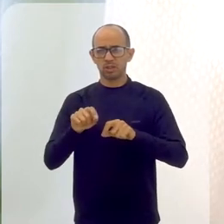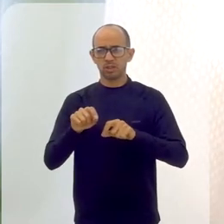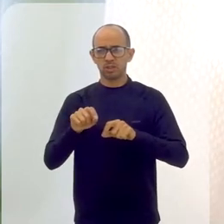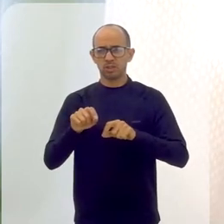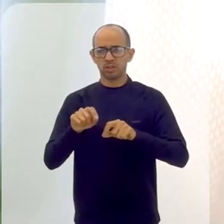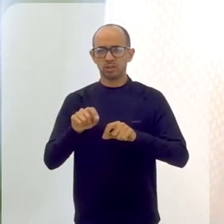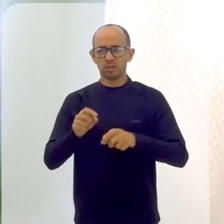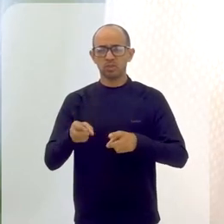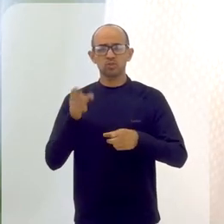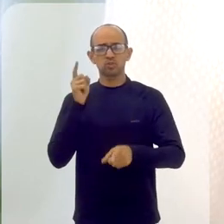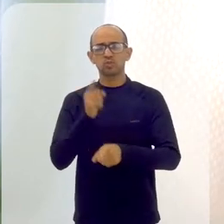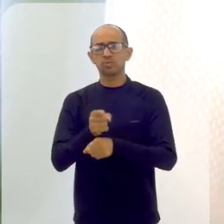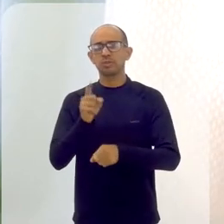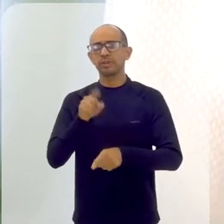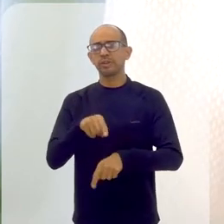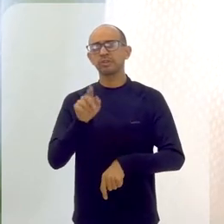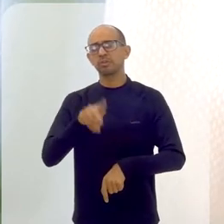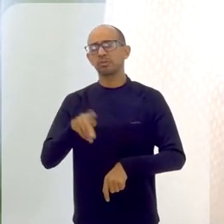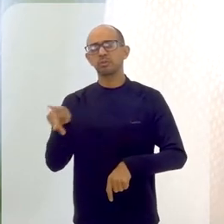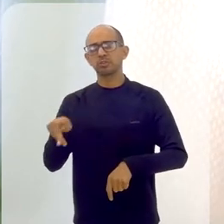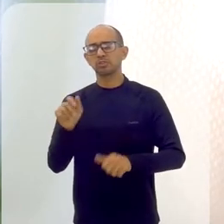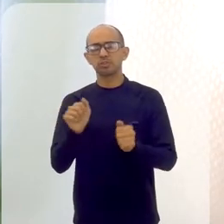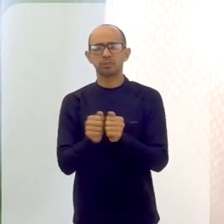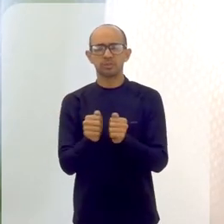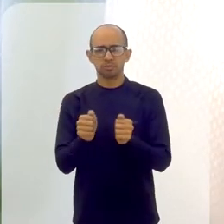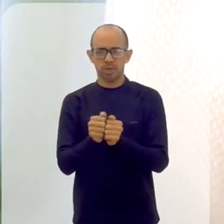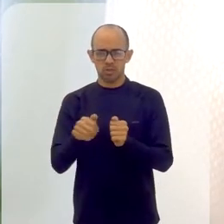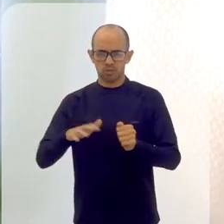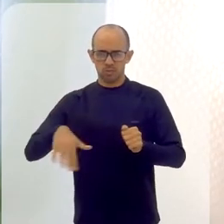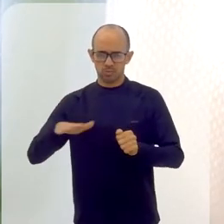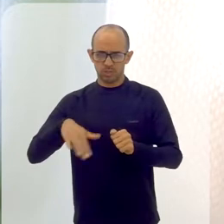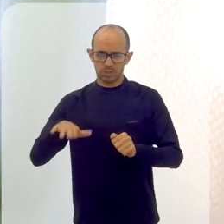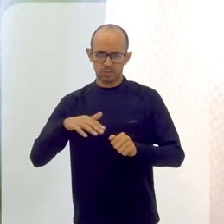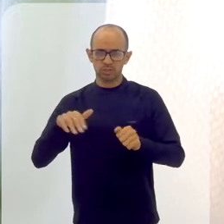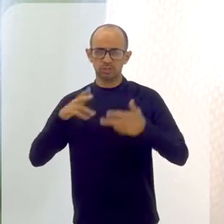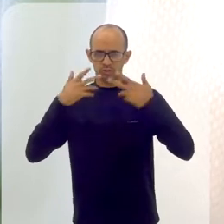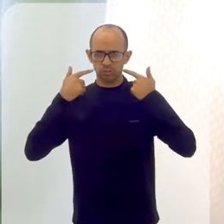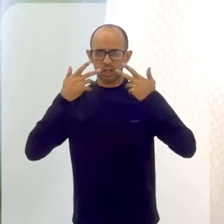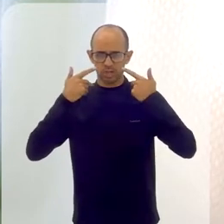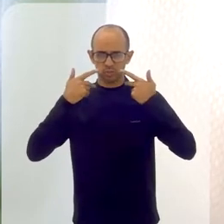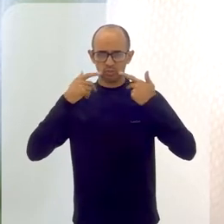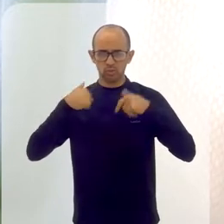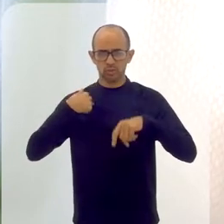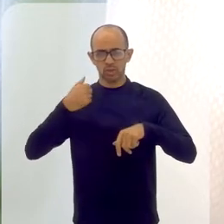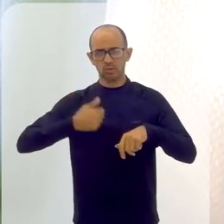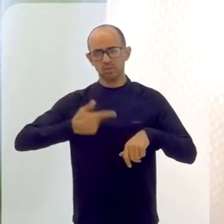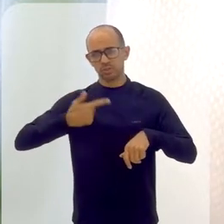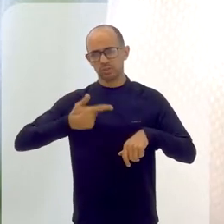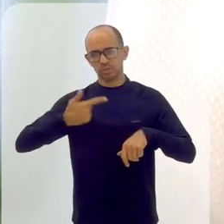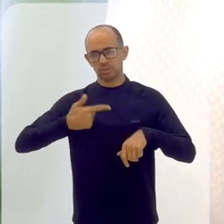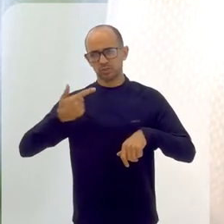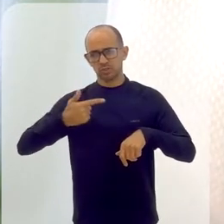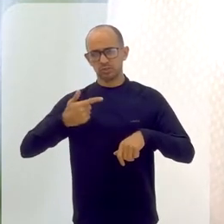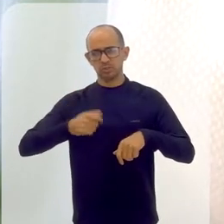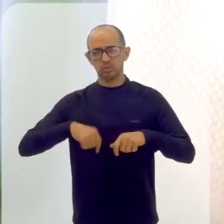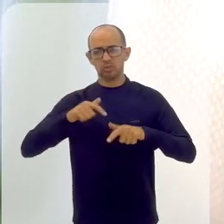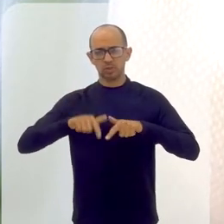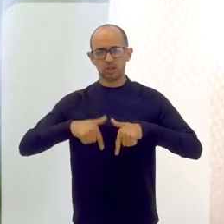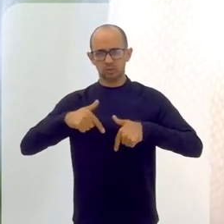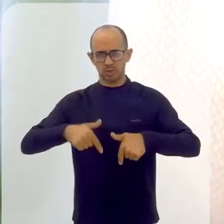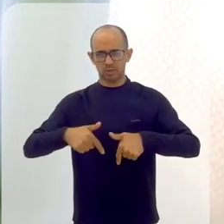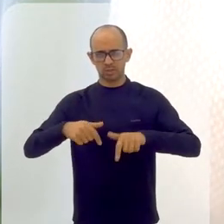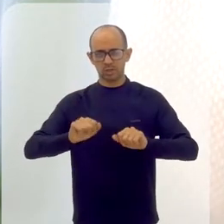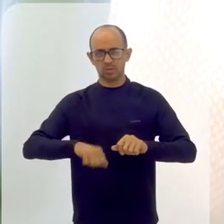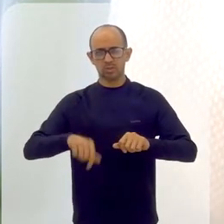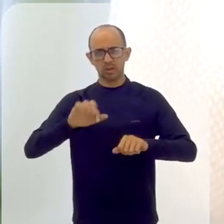descobri um outro prazer que era ser professor também dentro do meio teatral, Dentro do ensino artístico. Então eu fui fazer uma segunda formação, né?